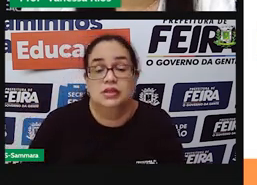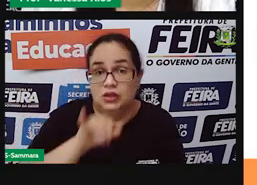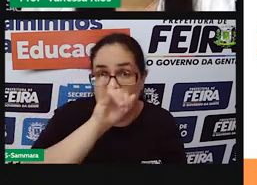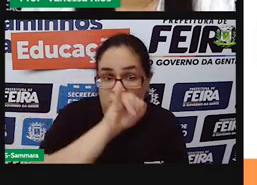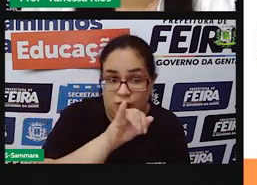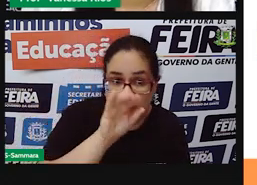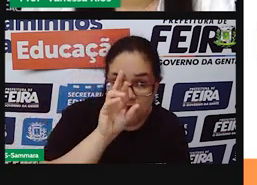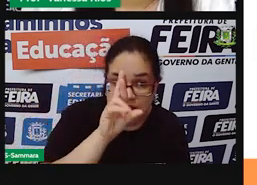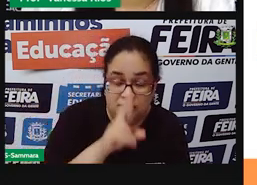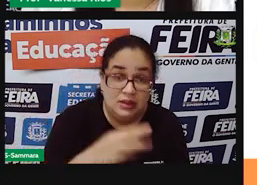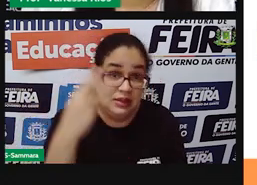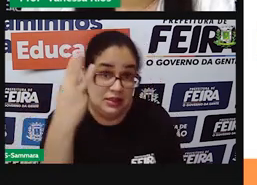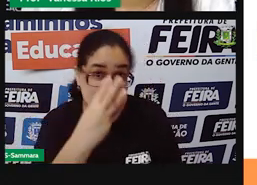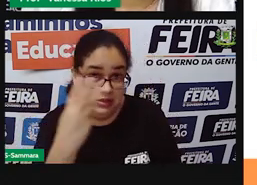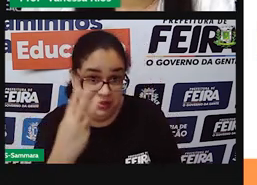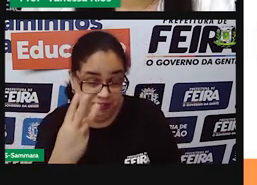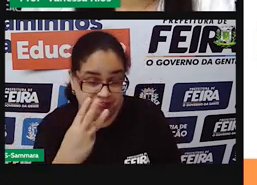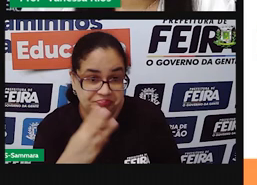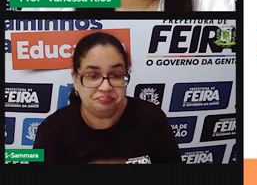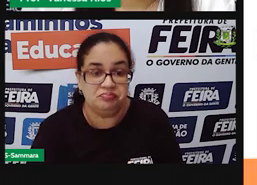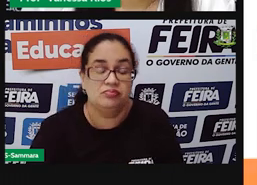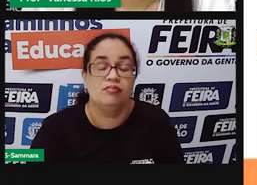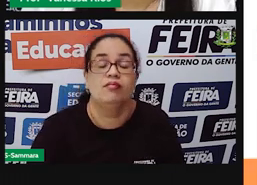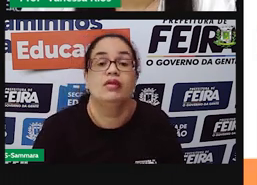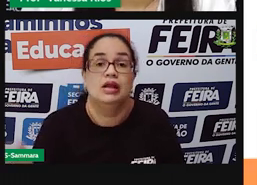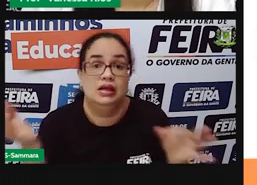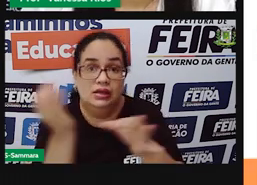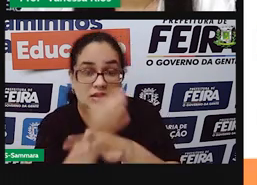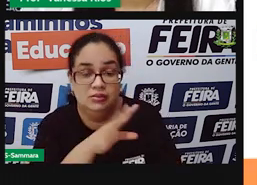ir é da terceira conjugação, né? É ir.